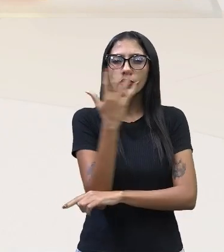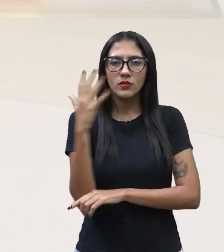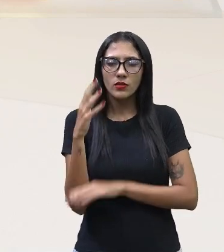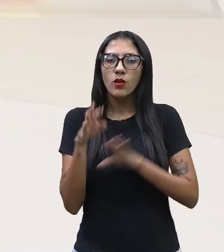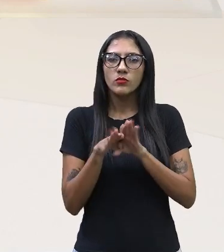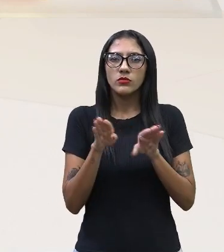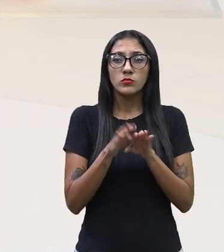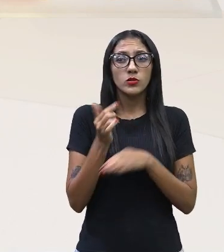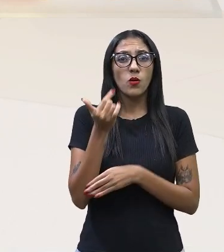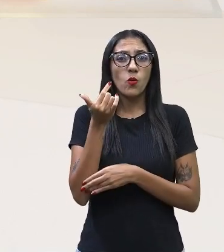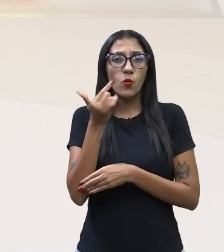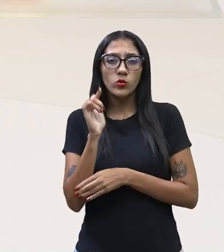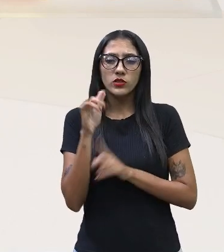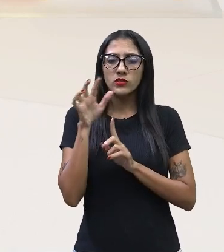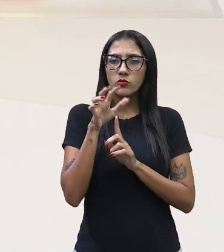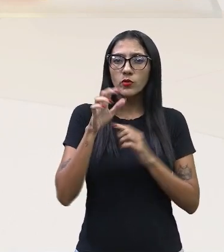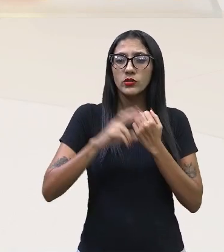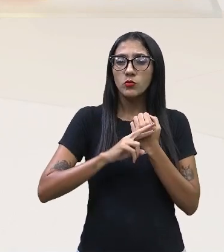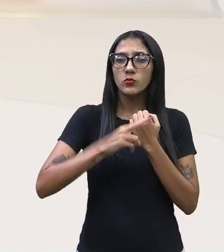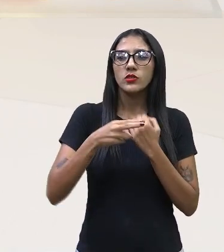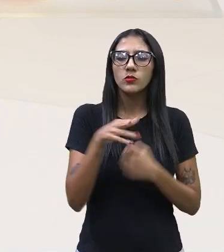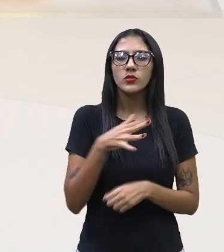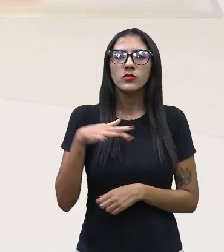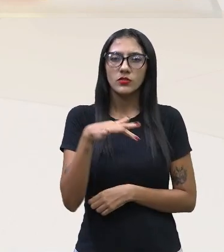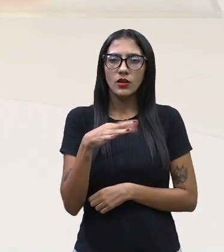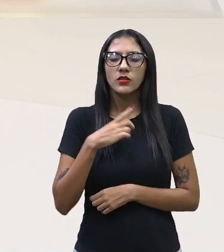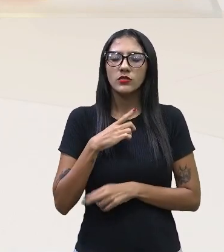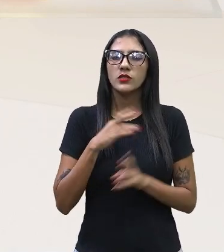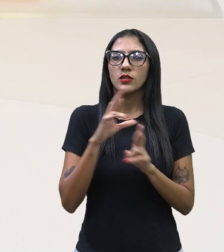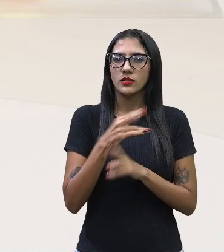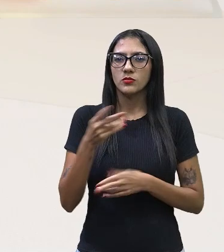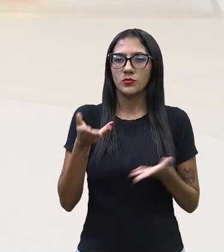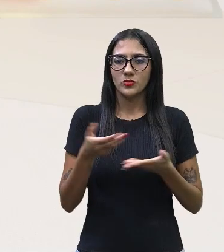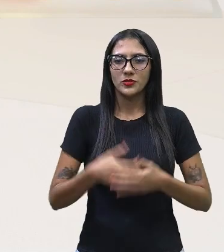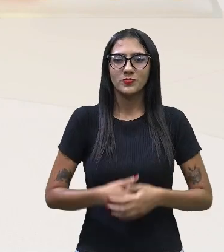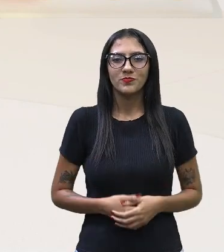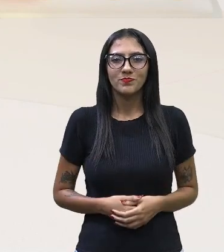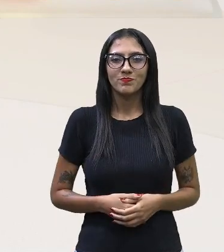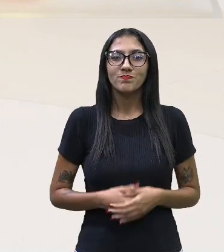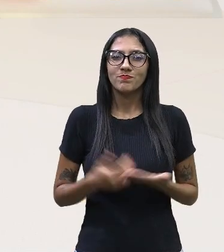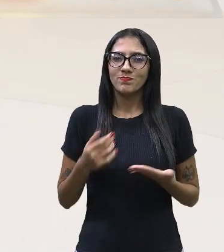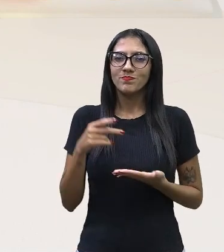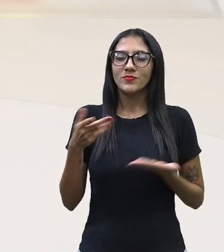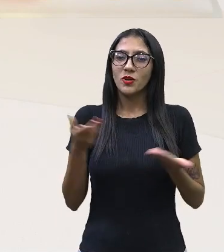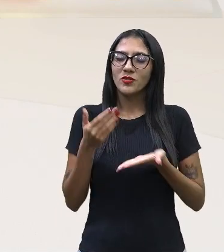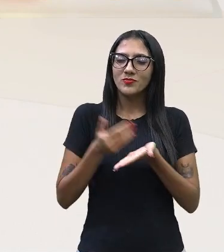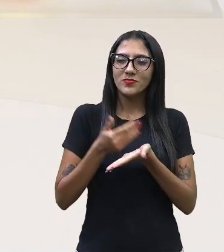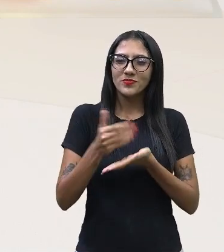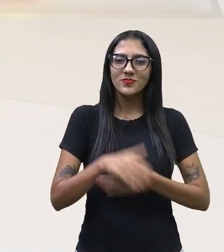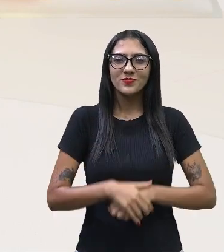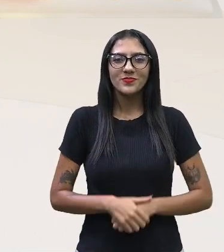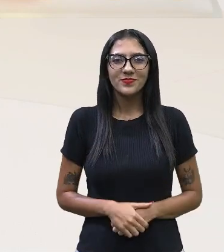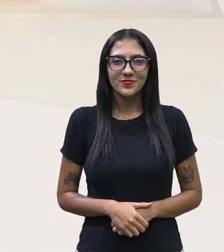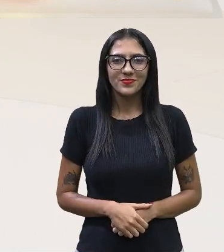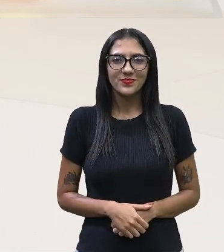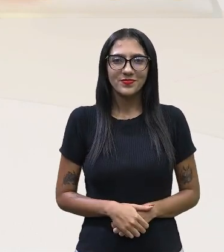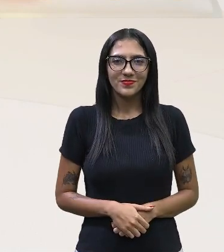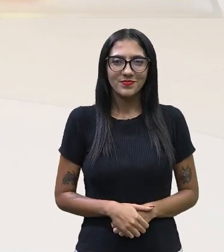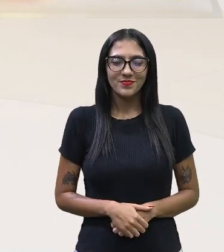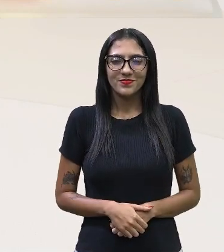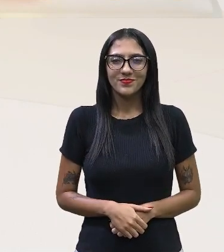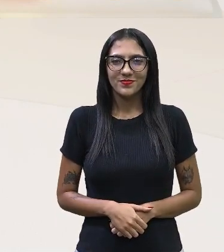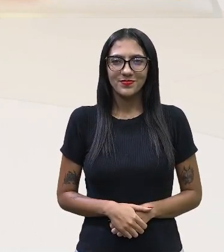outras degradações ambientais nos colocam nesse momento. Professora, vamos para o nosso trilhando? Vamos lá, trilhar o